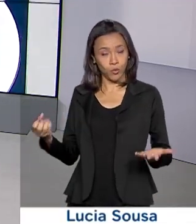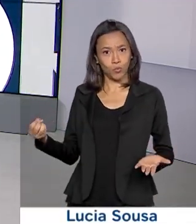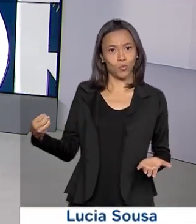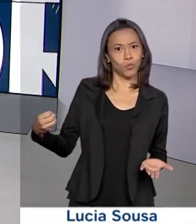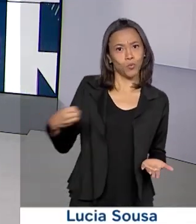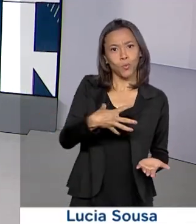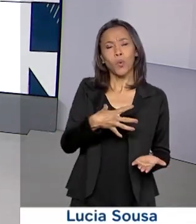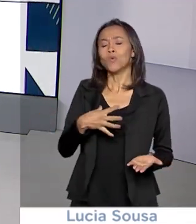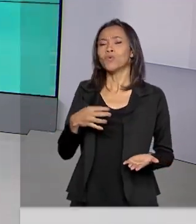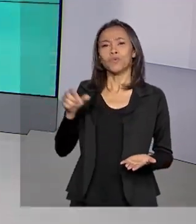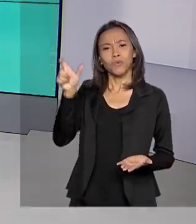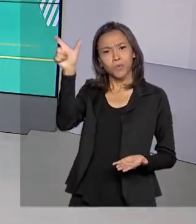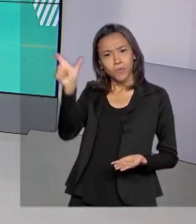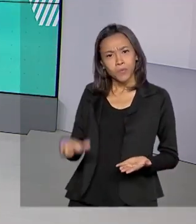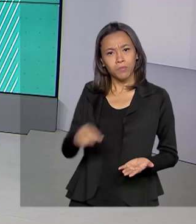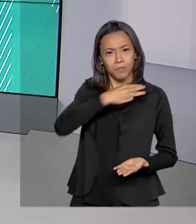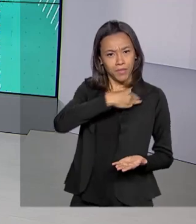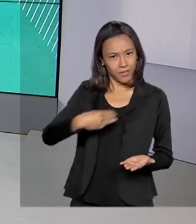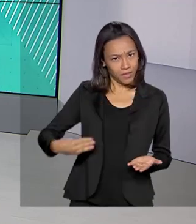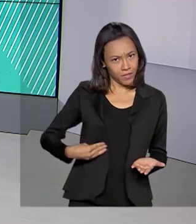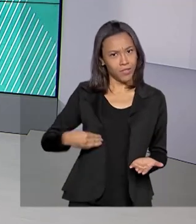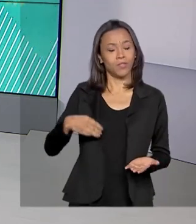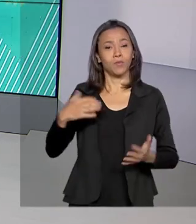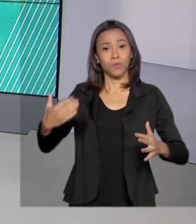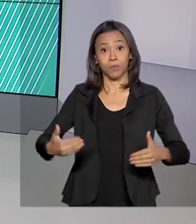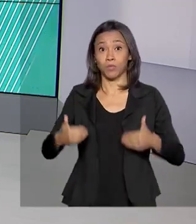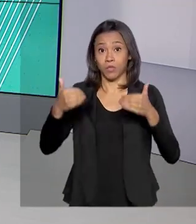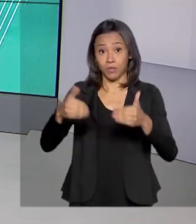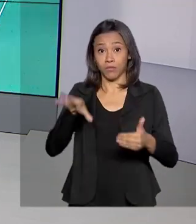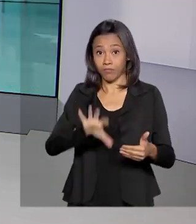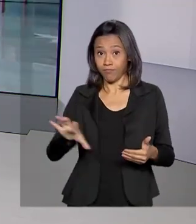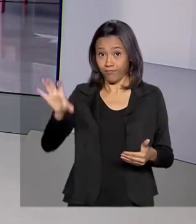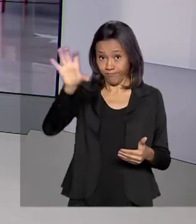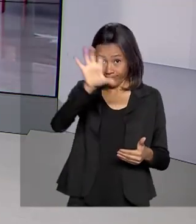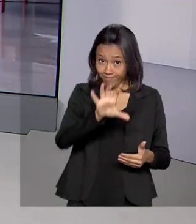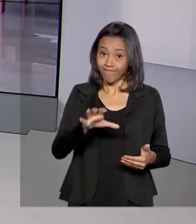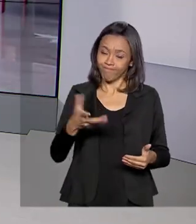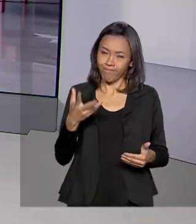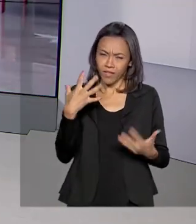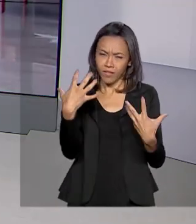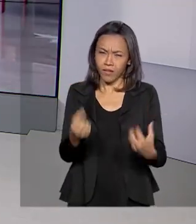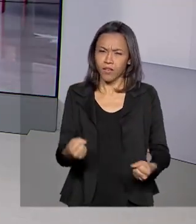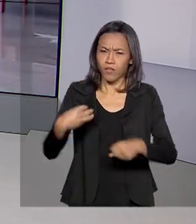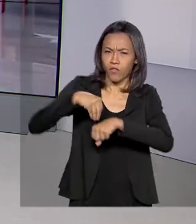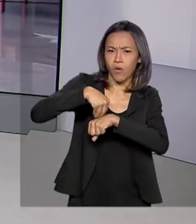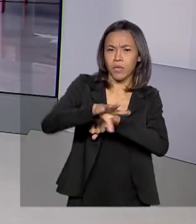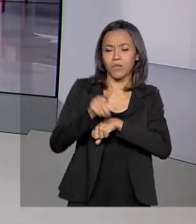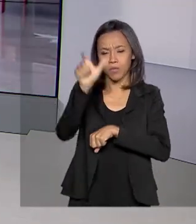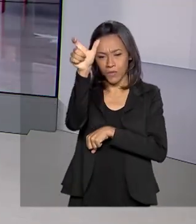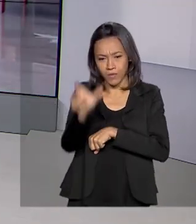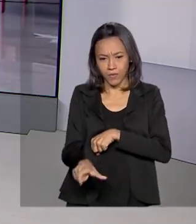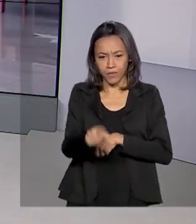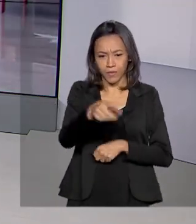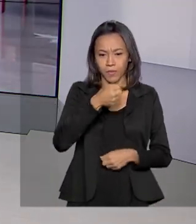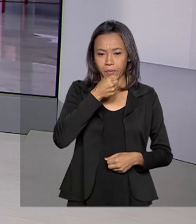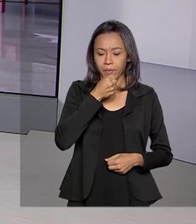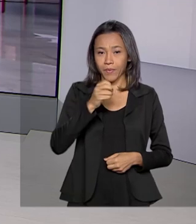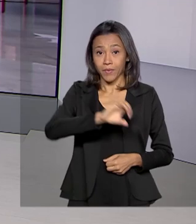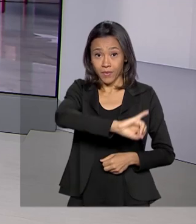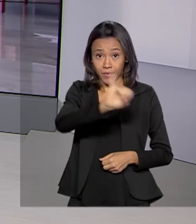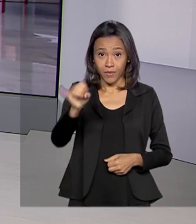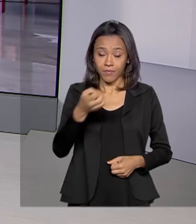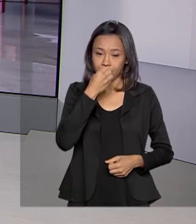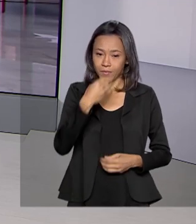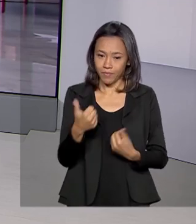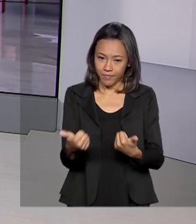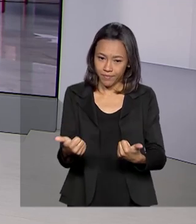ministro do desenvolvimento regional. Nós vamos ao Palácio do Planalto, as informações com a repórter Luciana Colares de Holanda. Oi, Luciana,